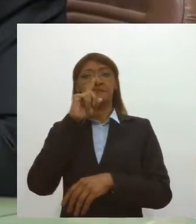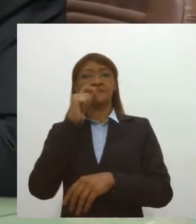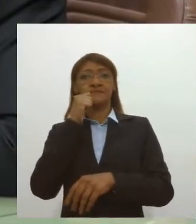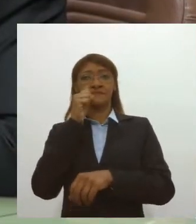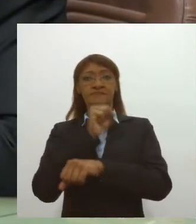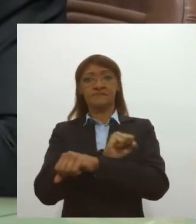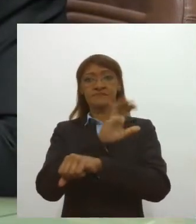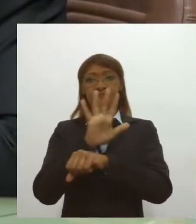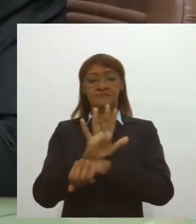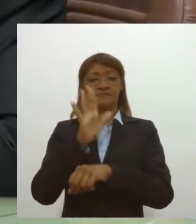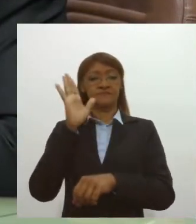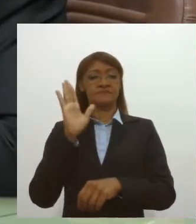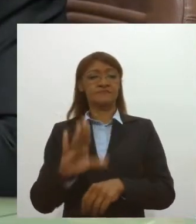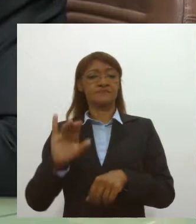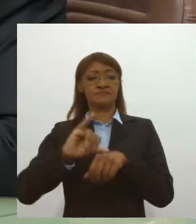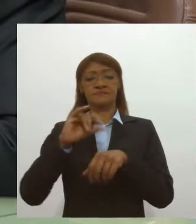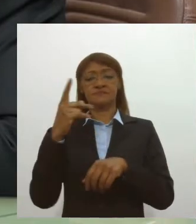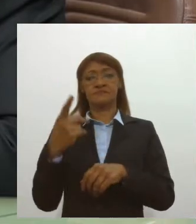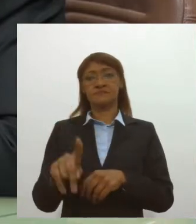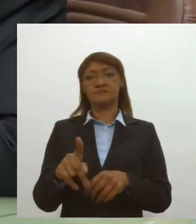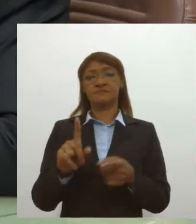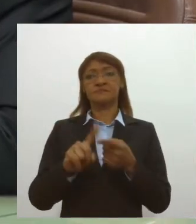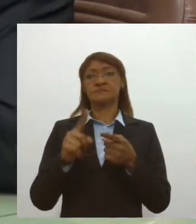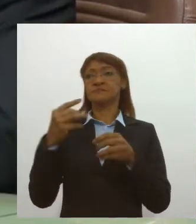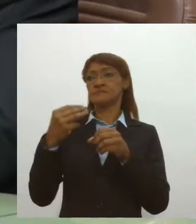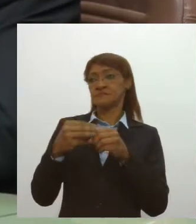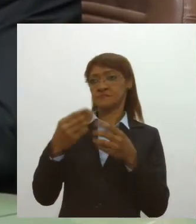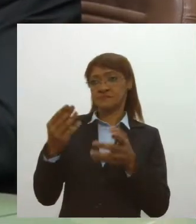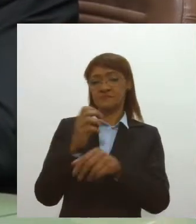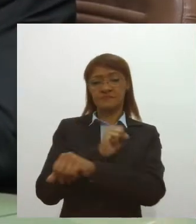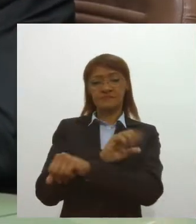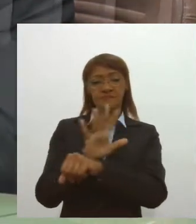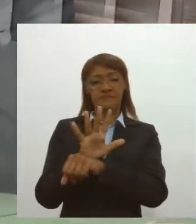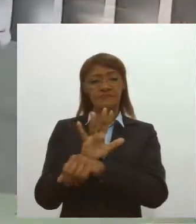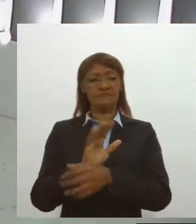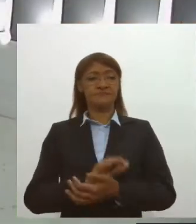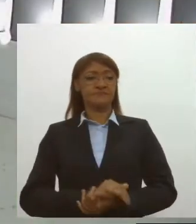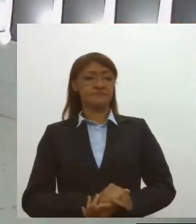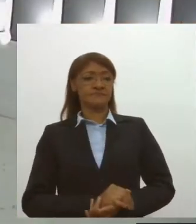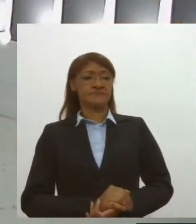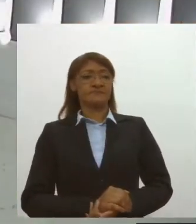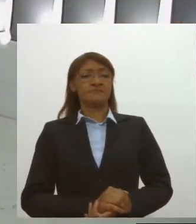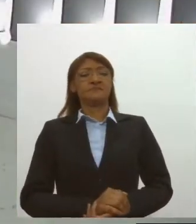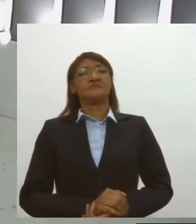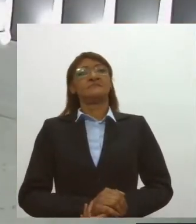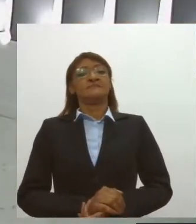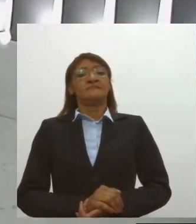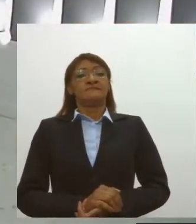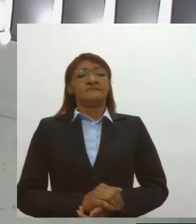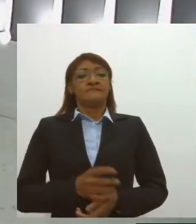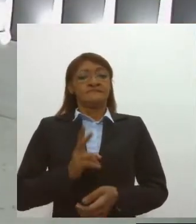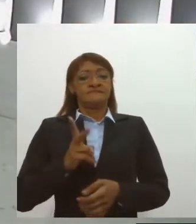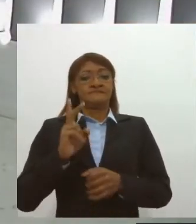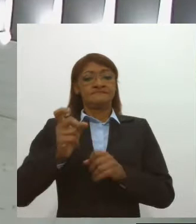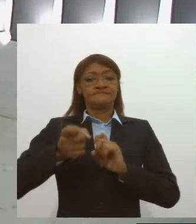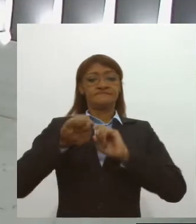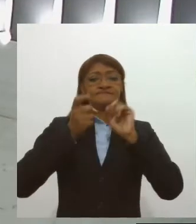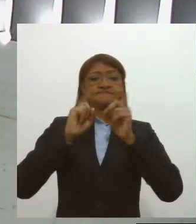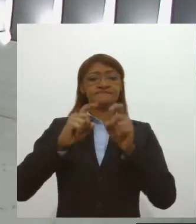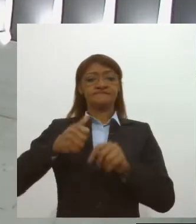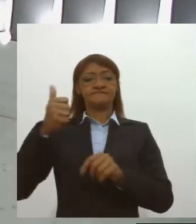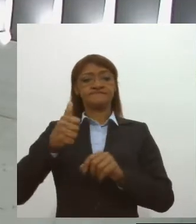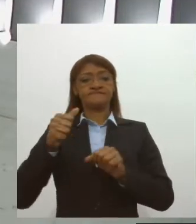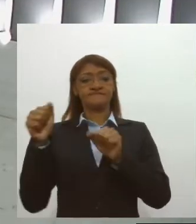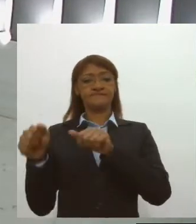que interliga a capital Aracaju ao município da Barra dos Coqueiros. E ainda na primeira sessão mista da